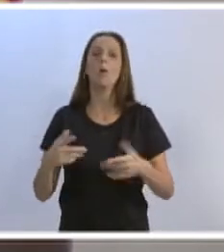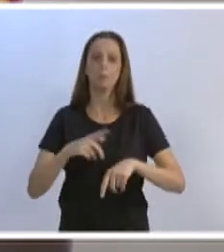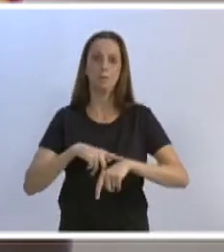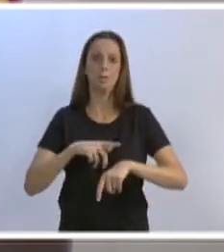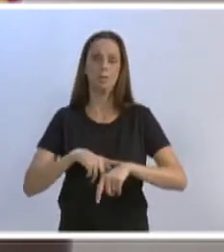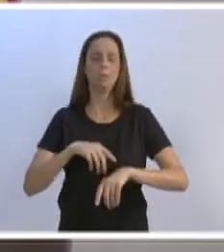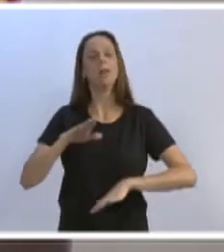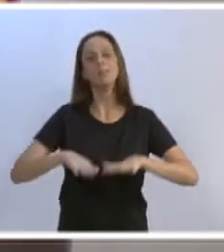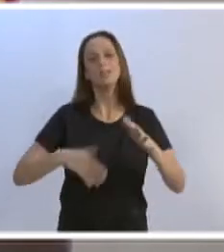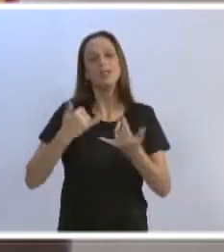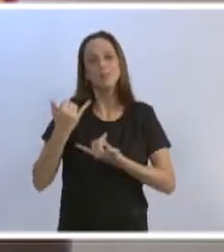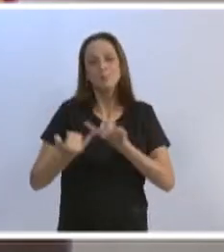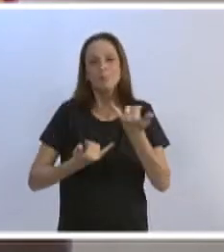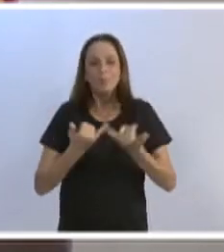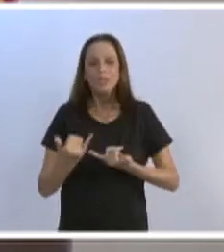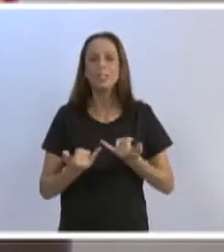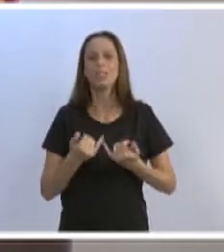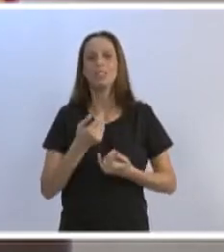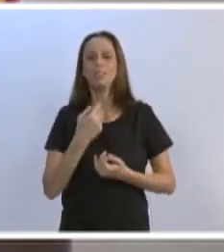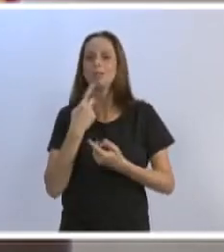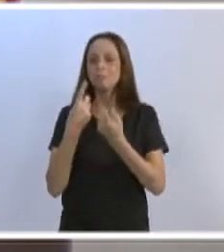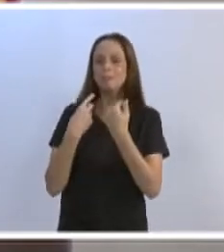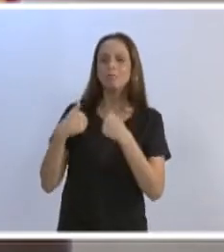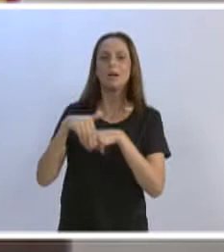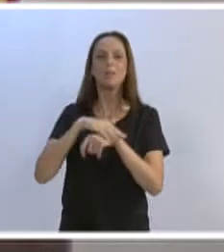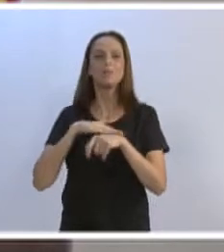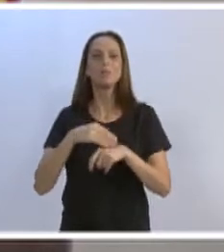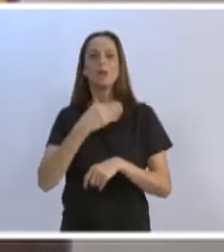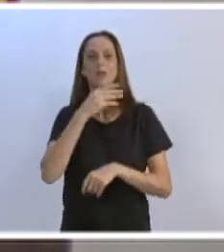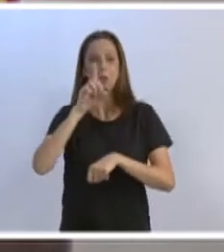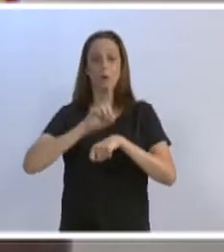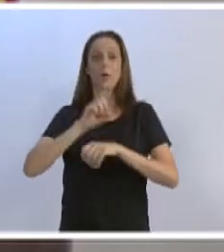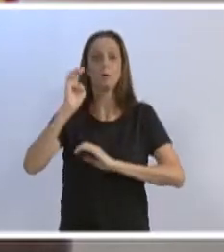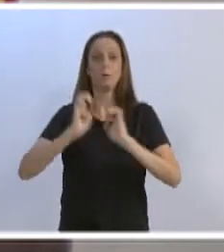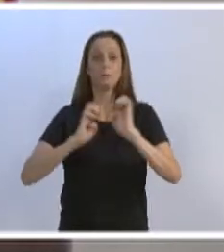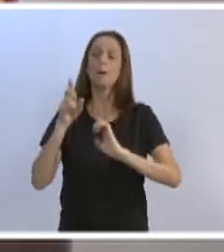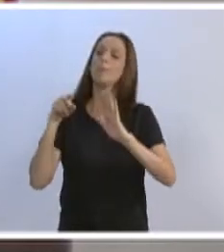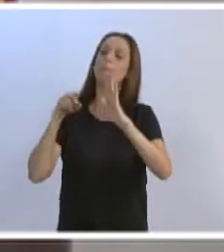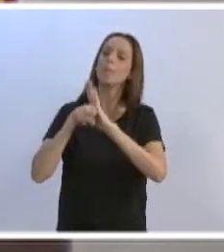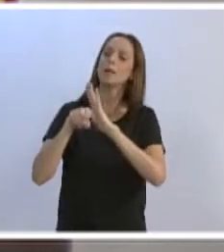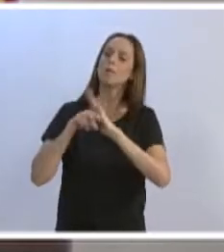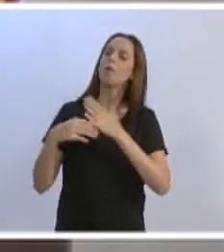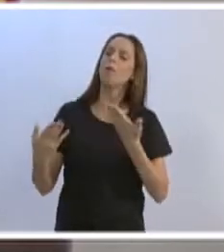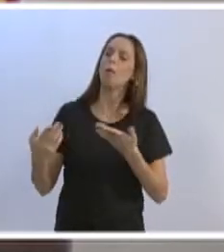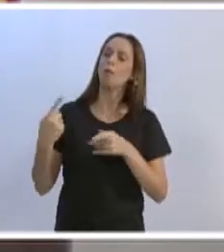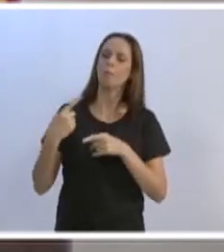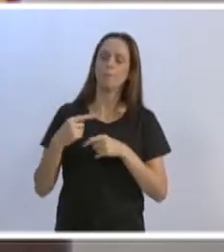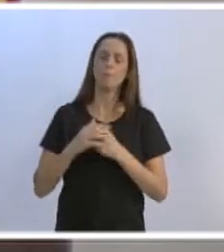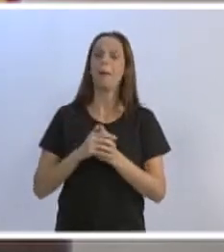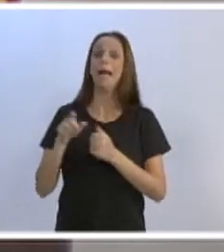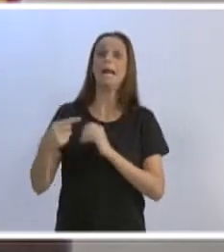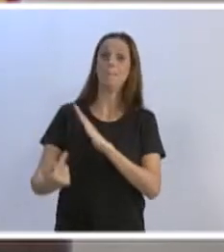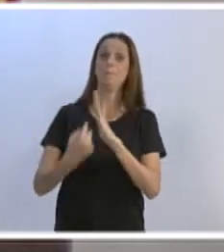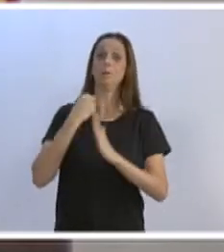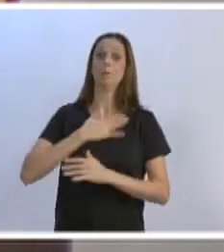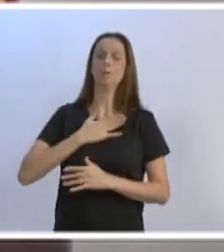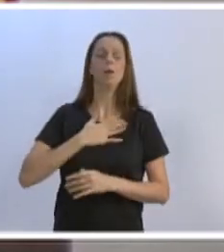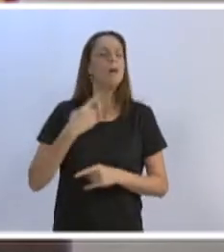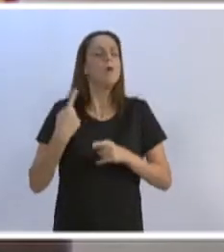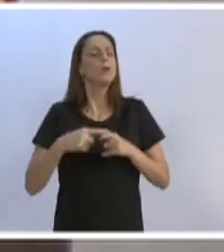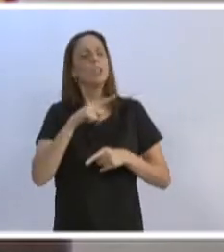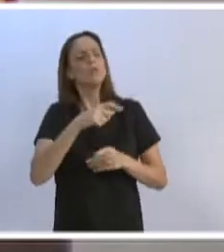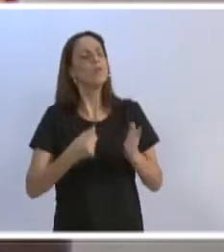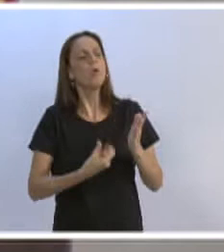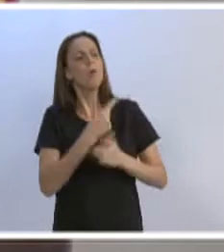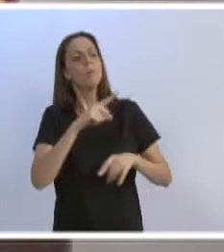sempre brinco, conversei esse dia com o empresário, por que vocês não compram material para botar aqui? Eu disse para ele o seguinte, líder do governo, o senhor,